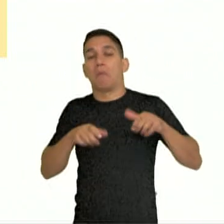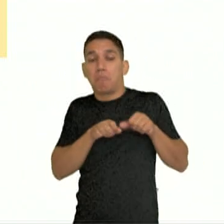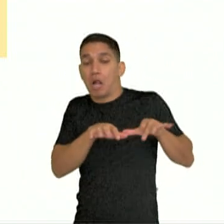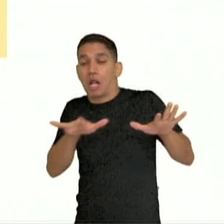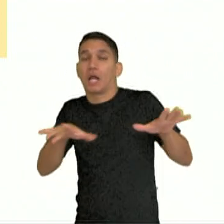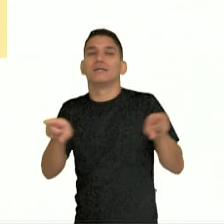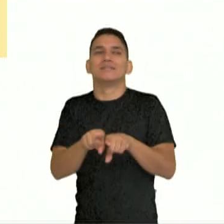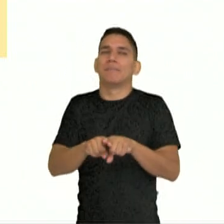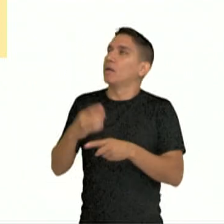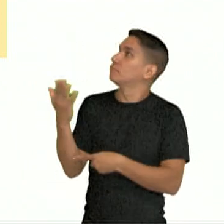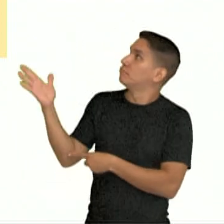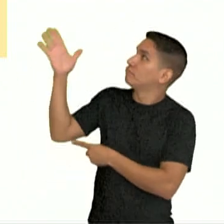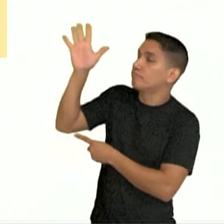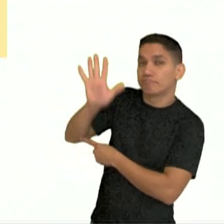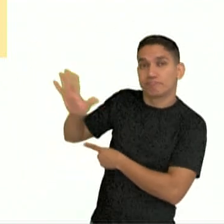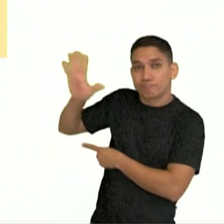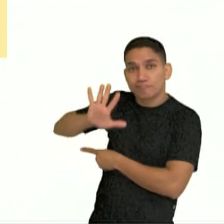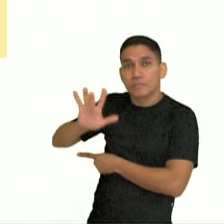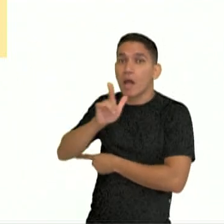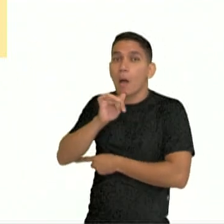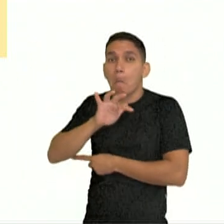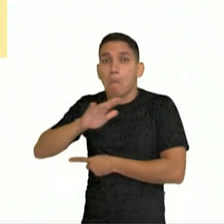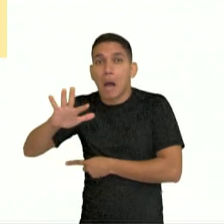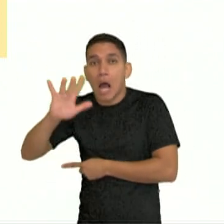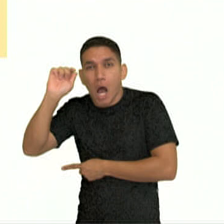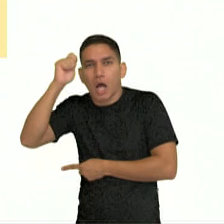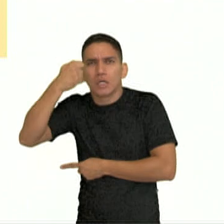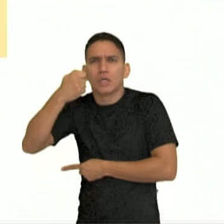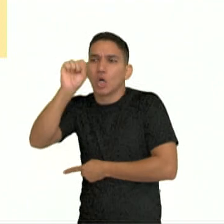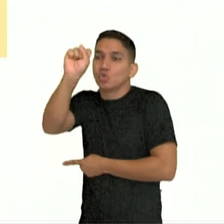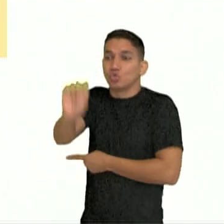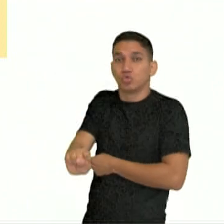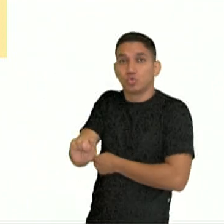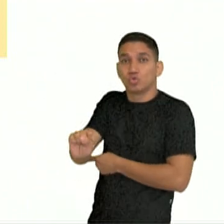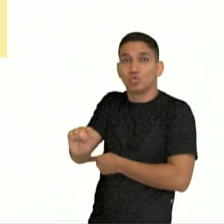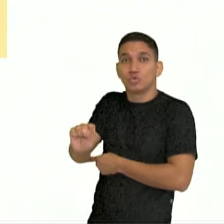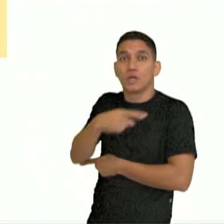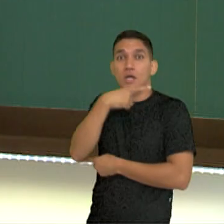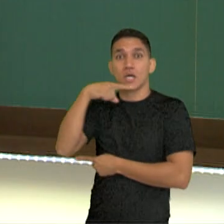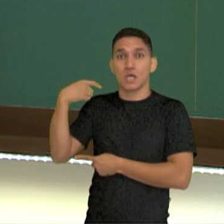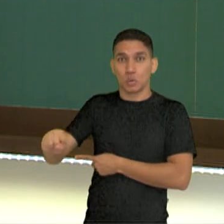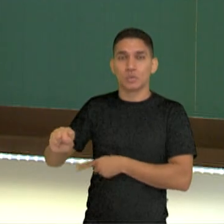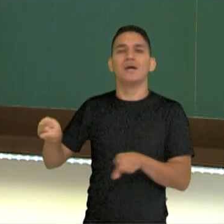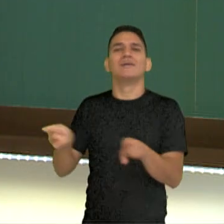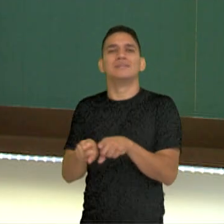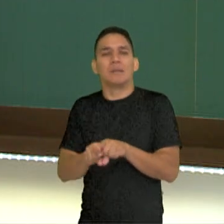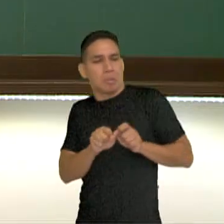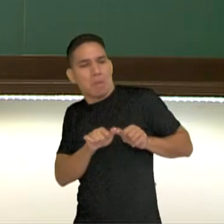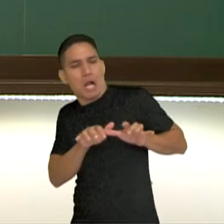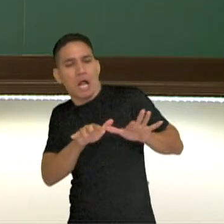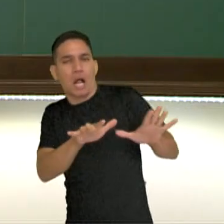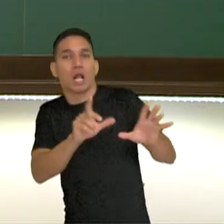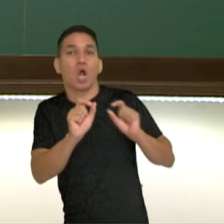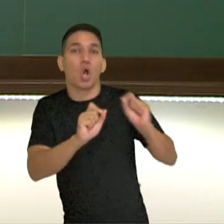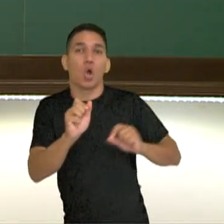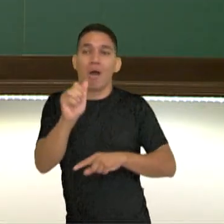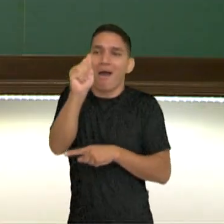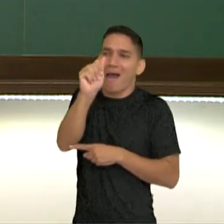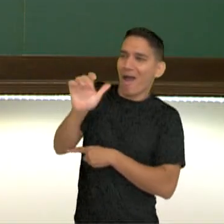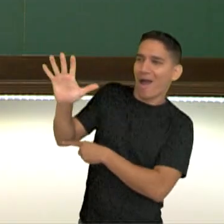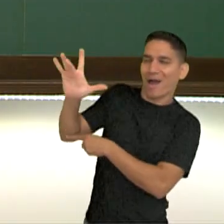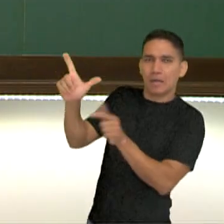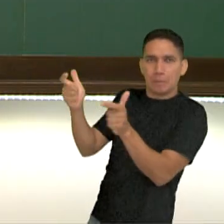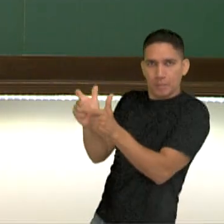redor aqui da região do Mar Negro, chegando até o sul da Rússia. Também vão se espalhar pelo território que a gente chama de Ásia Menor,